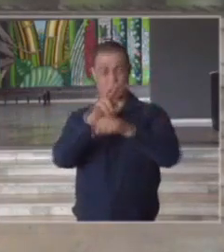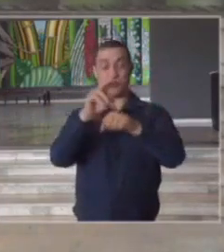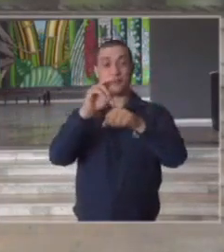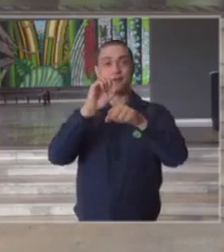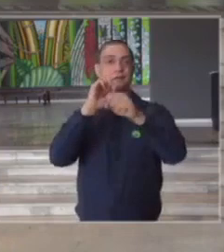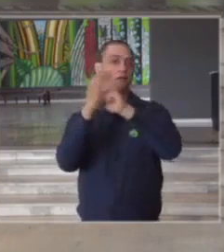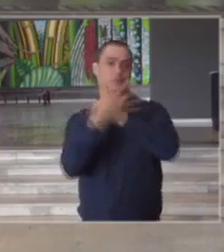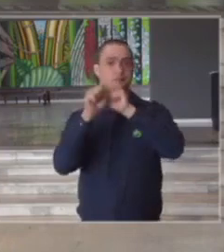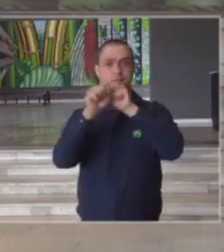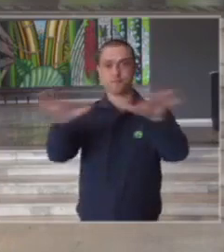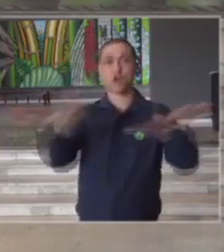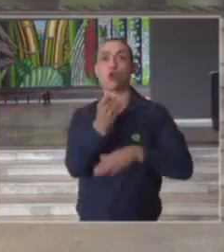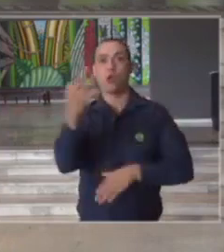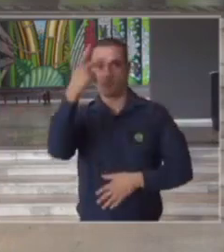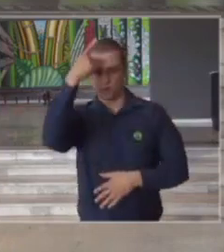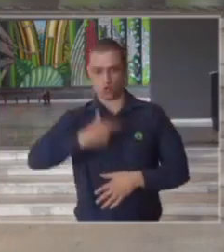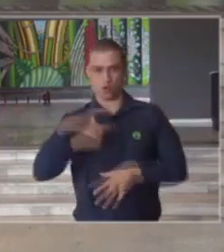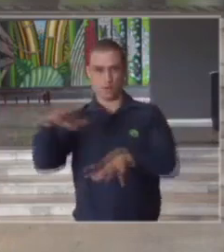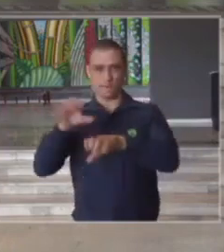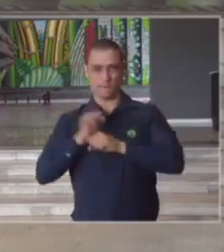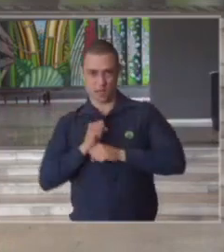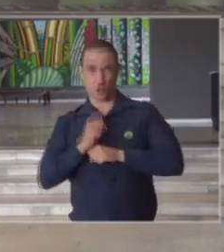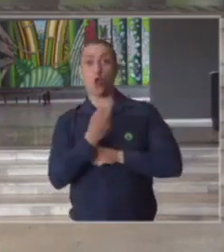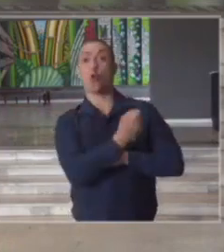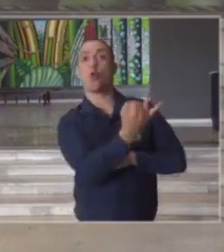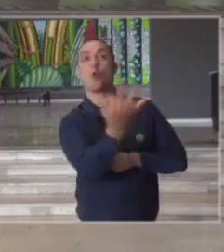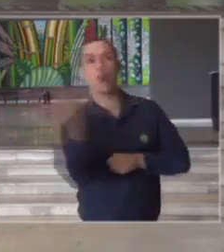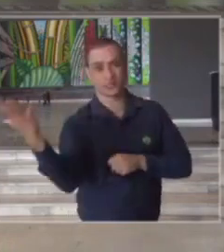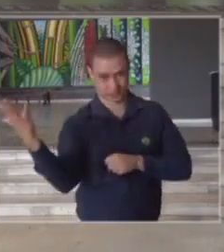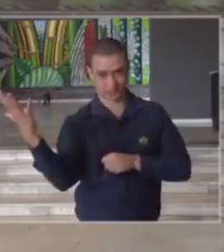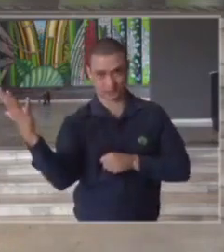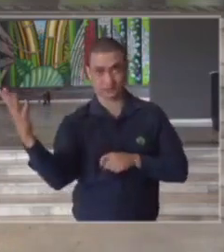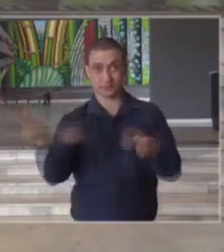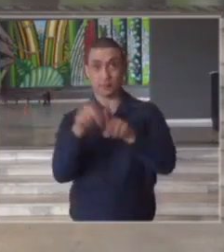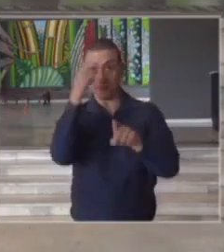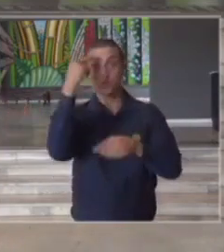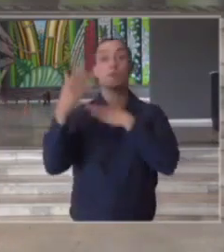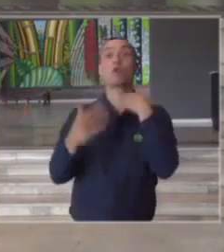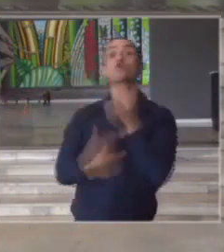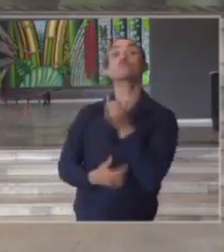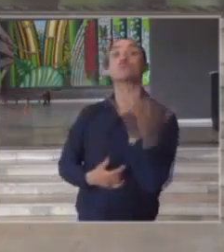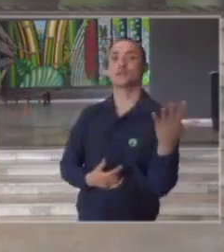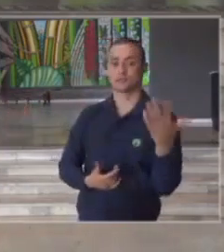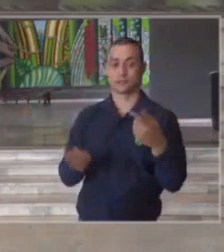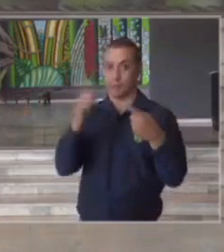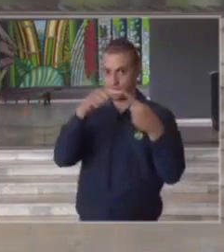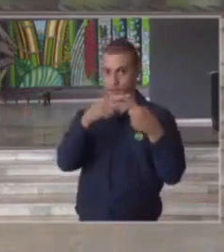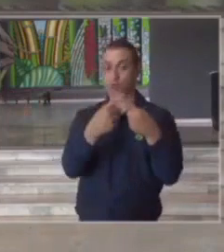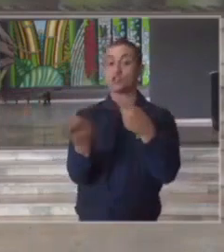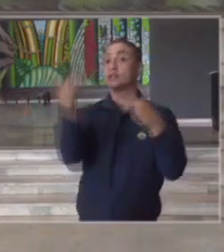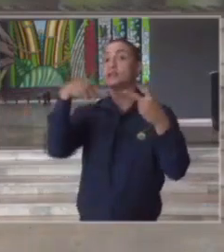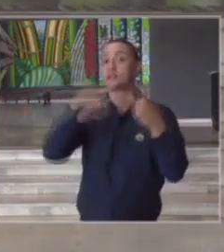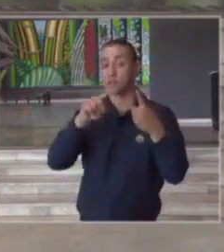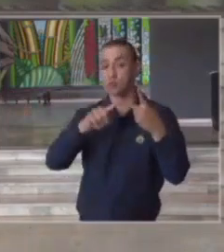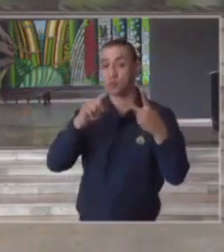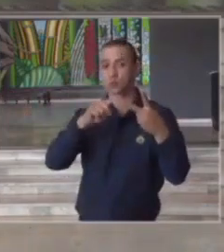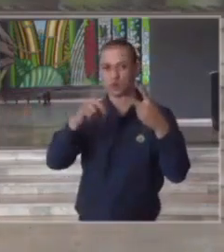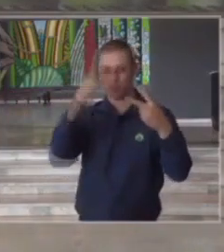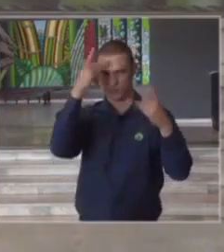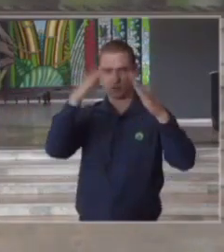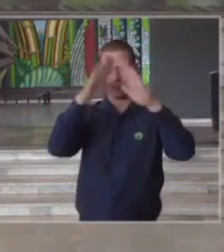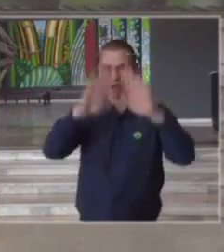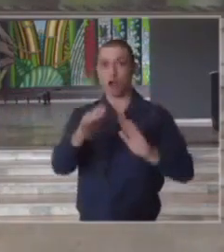pessoas infectadas e as pessoas vítimas de óbito segundo o